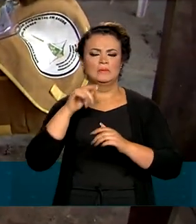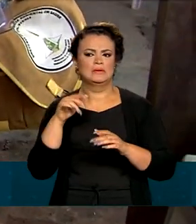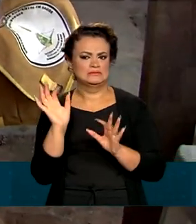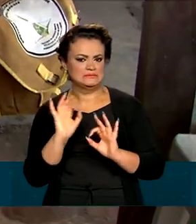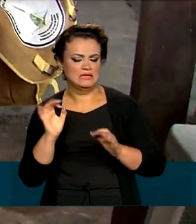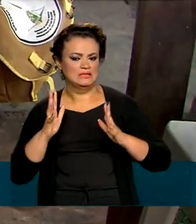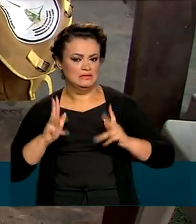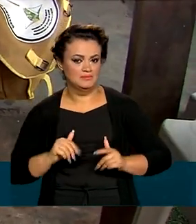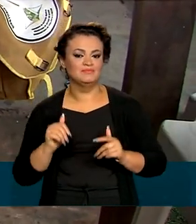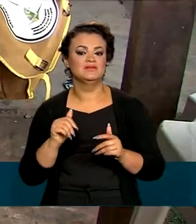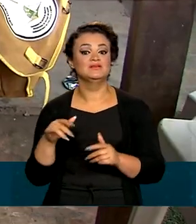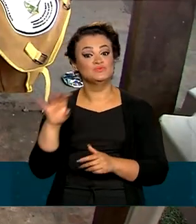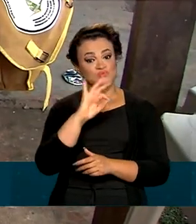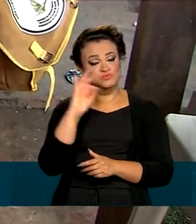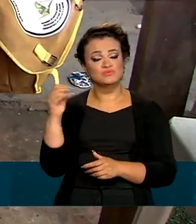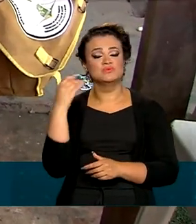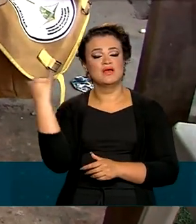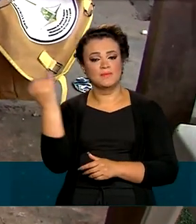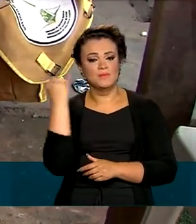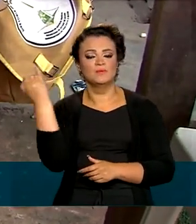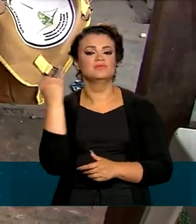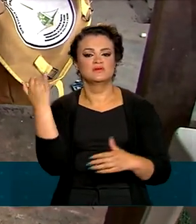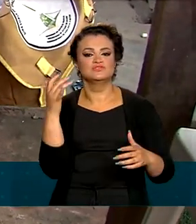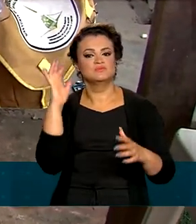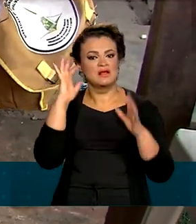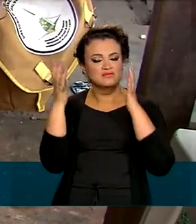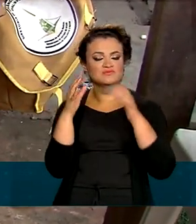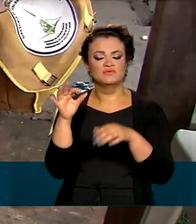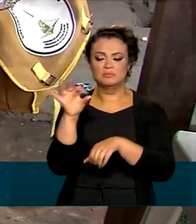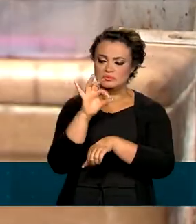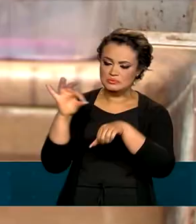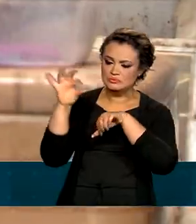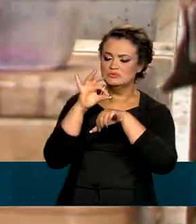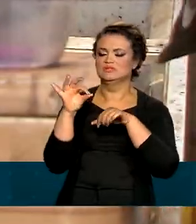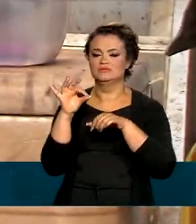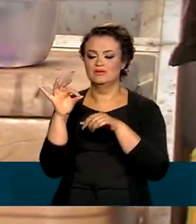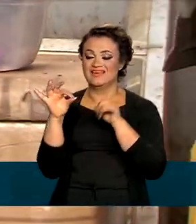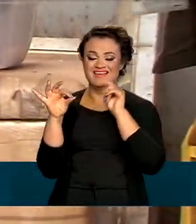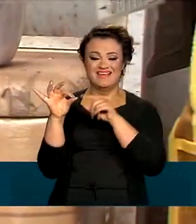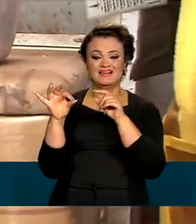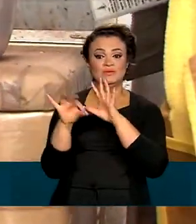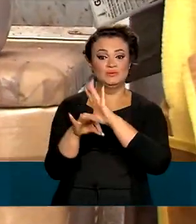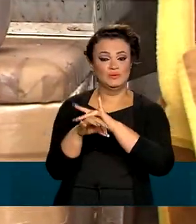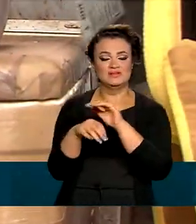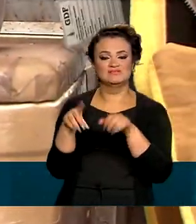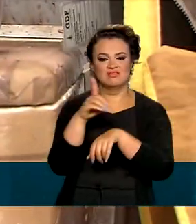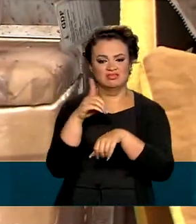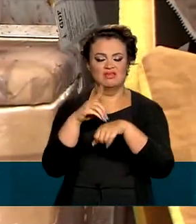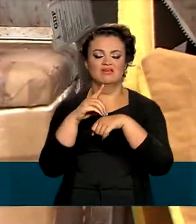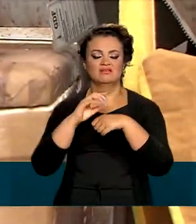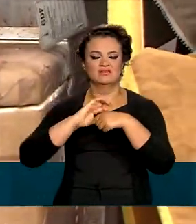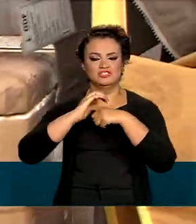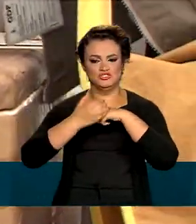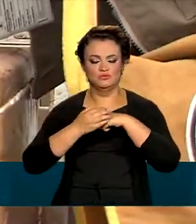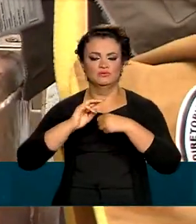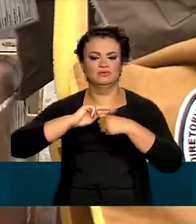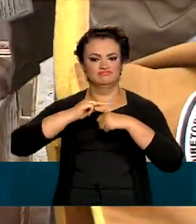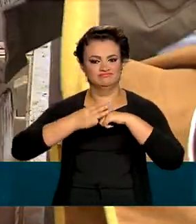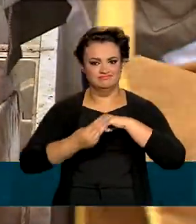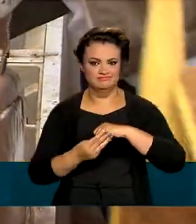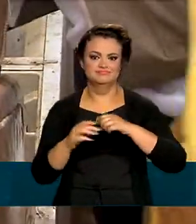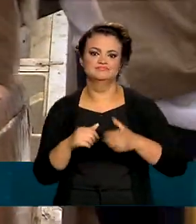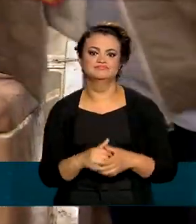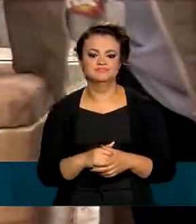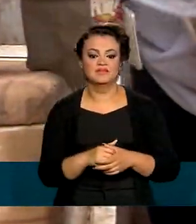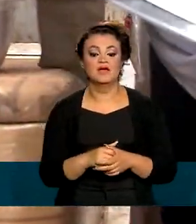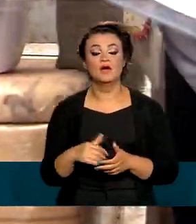iniciativas básicas para combater o Aedes aegypti, que transmite a dengue, a zika e a chikungunha.